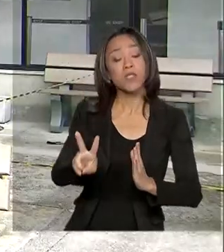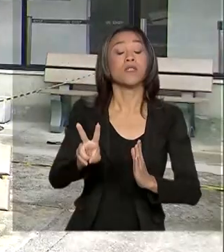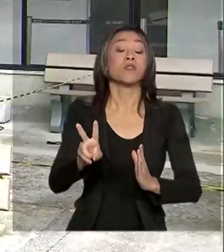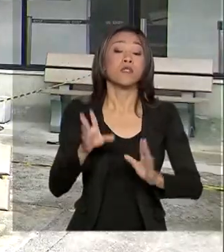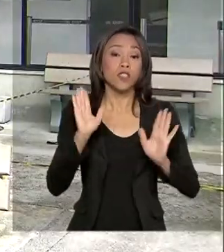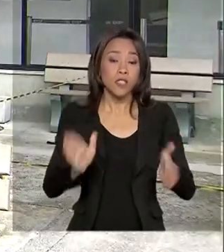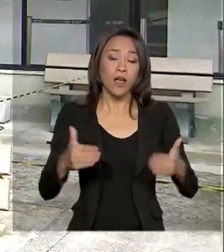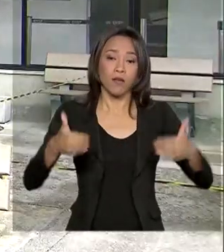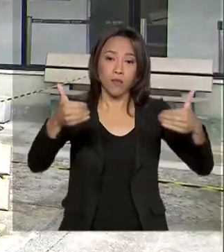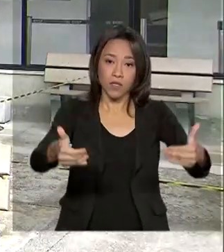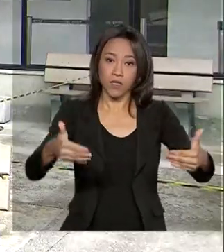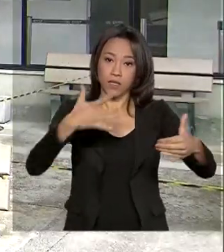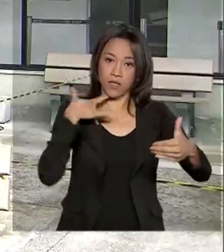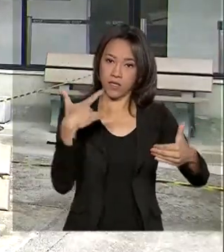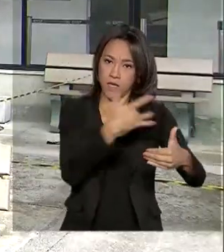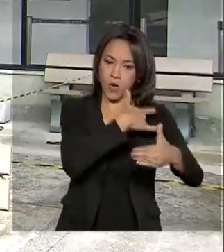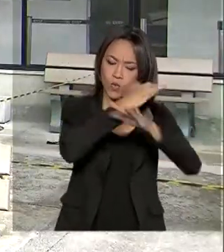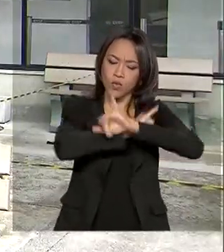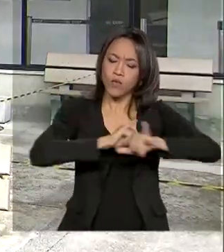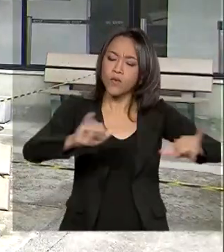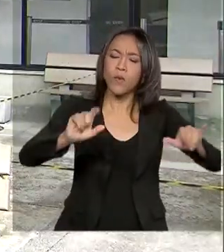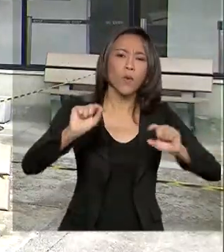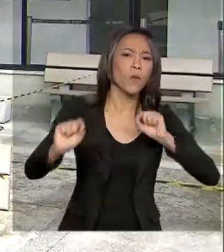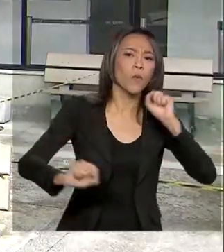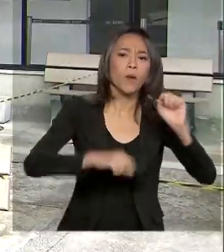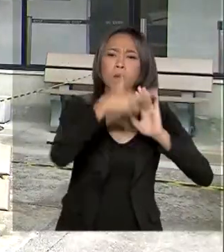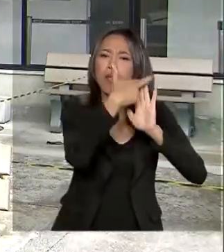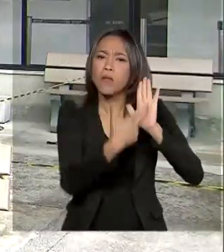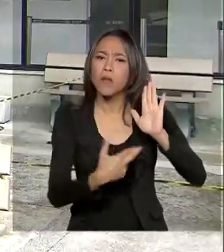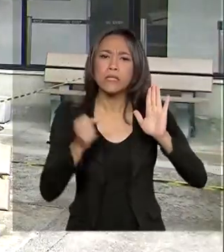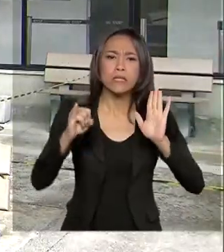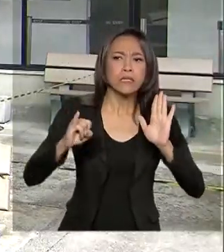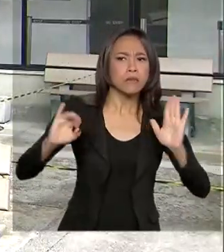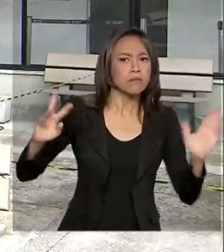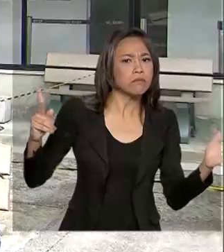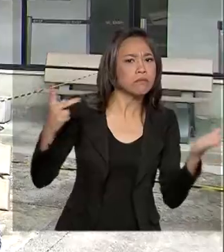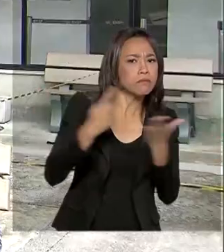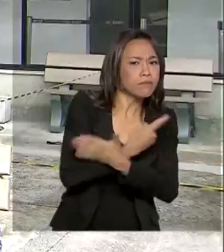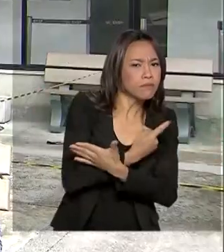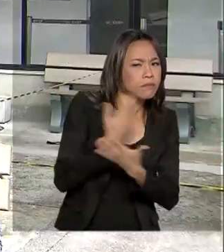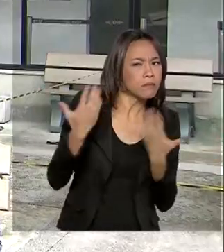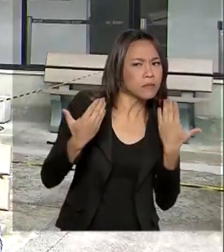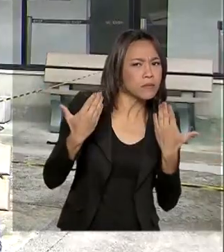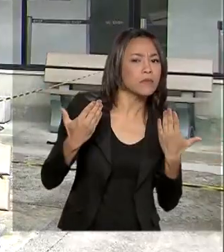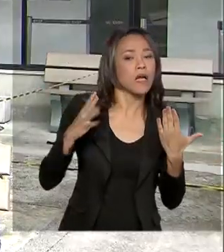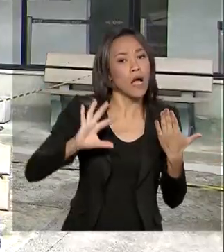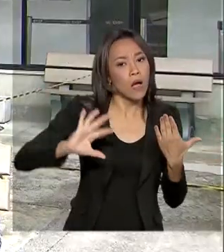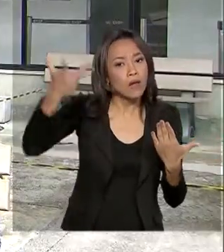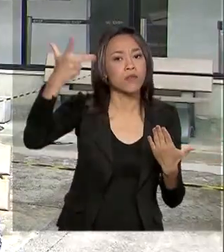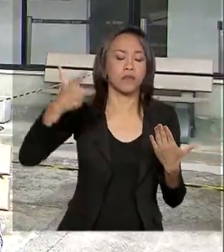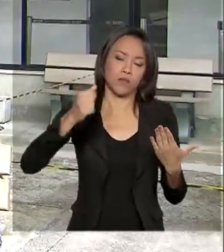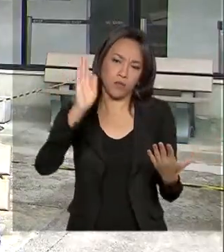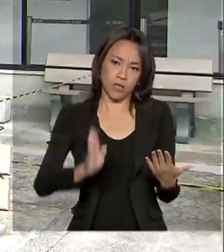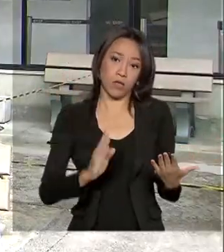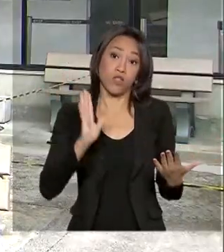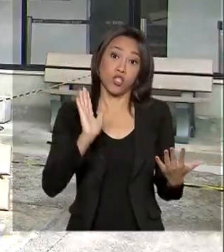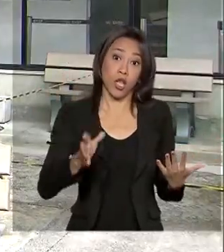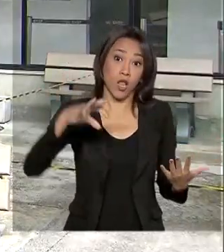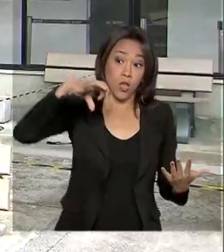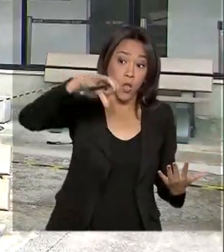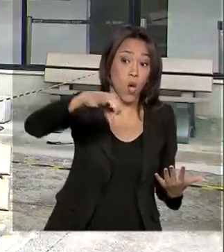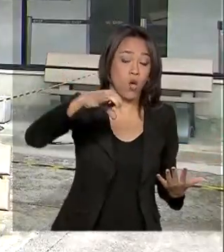divulgou os dados atualizados sobre o acompanhamento de possíveis infecções no Brasil. Atualmente, o país investiga nove casos de